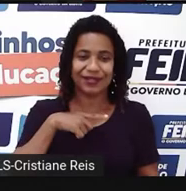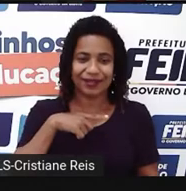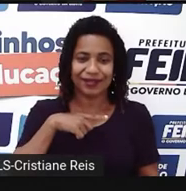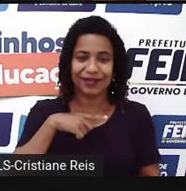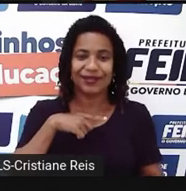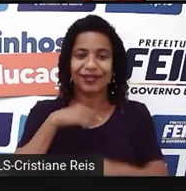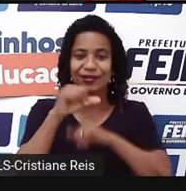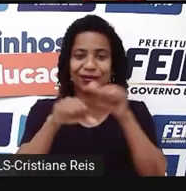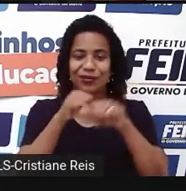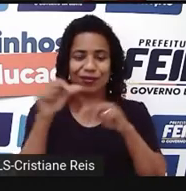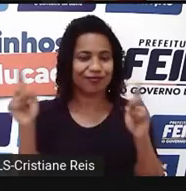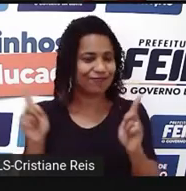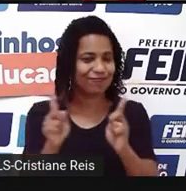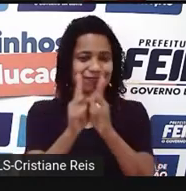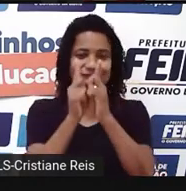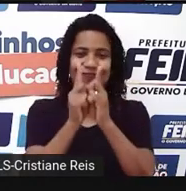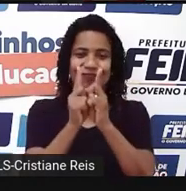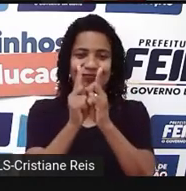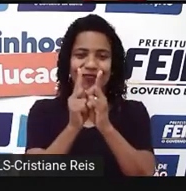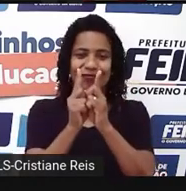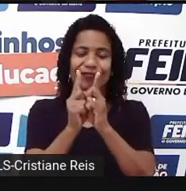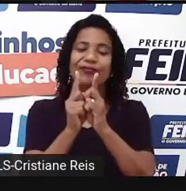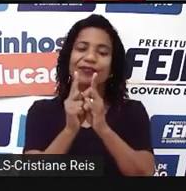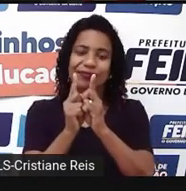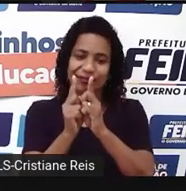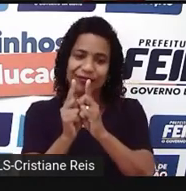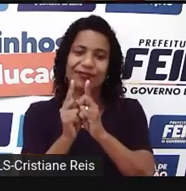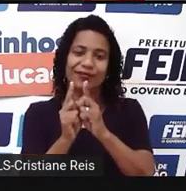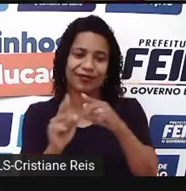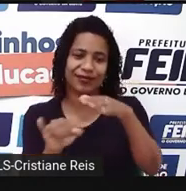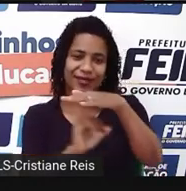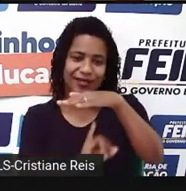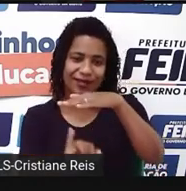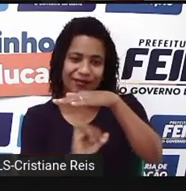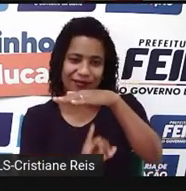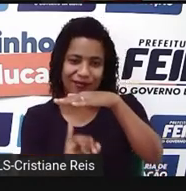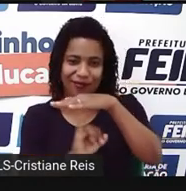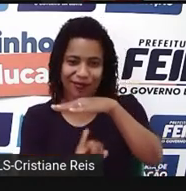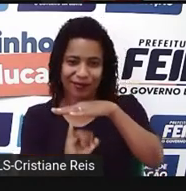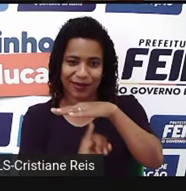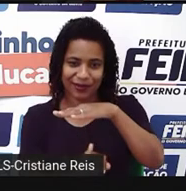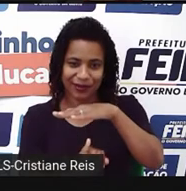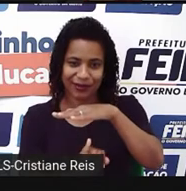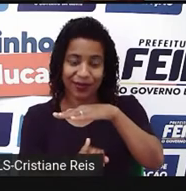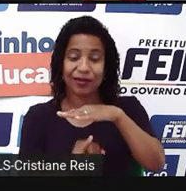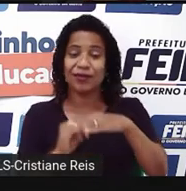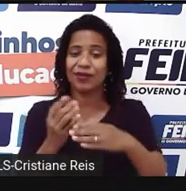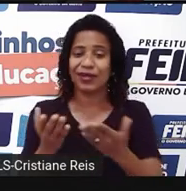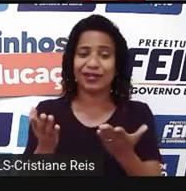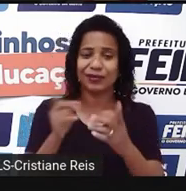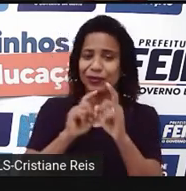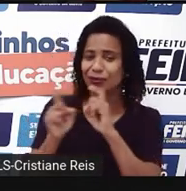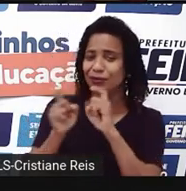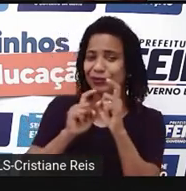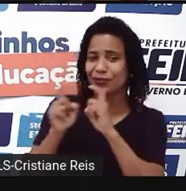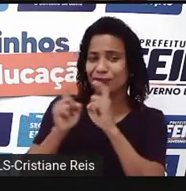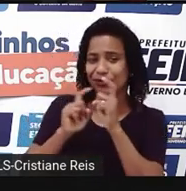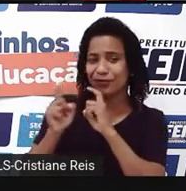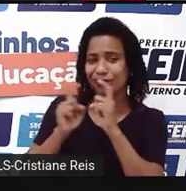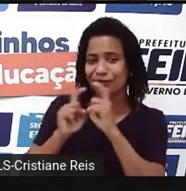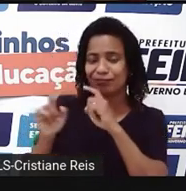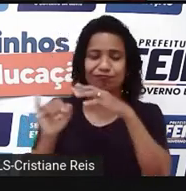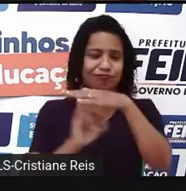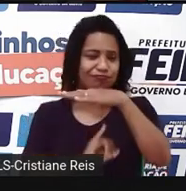nós utilizamos a forma contrata, apóstrofo L e L. Porque as meninas estão aqui numa situação de